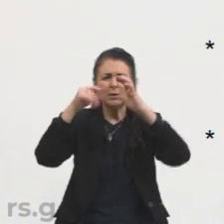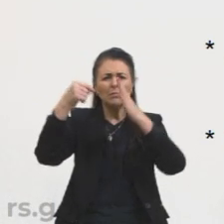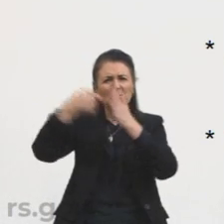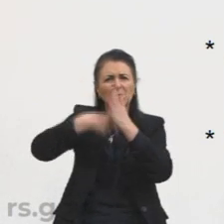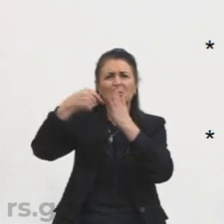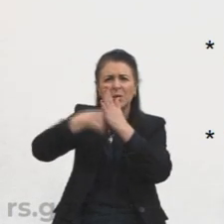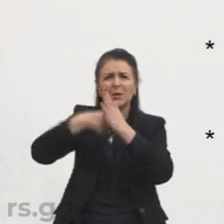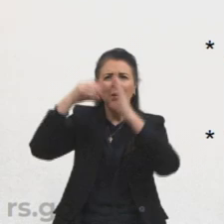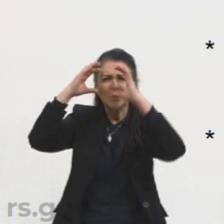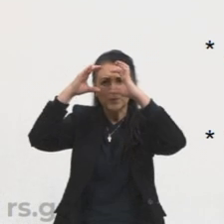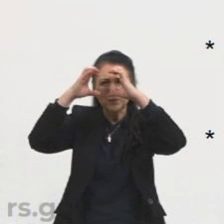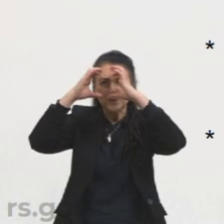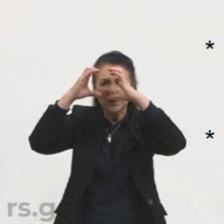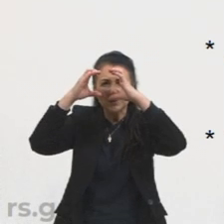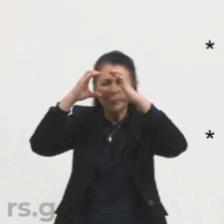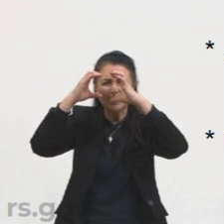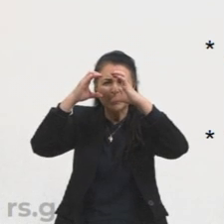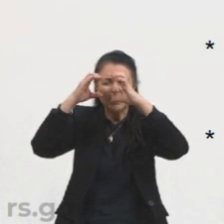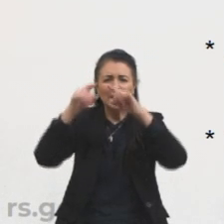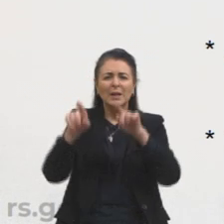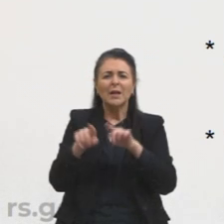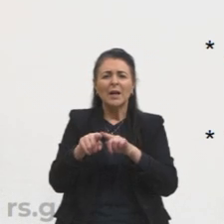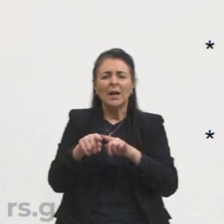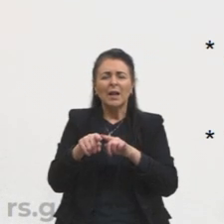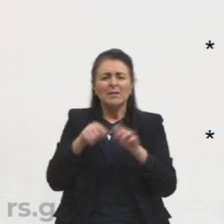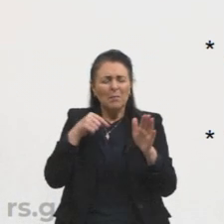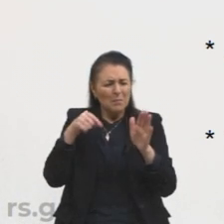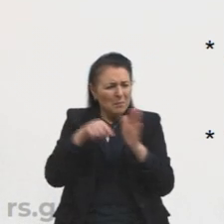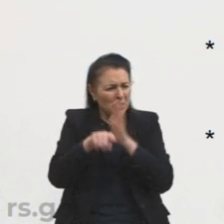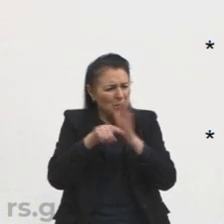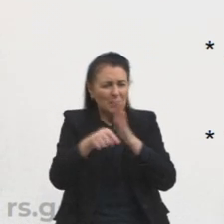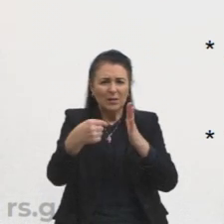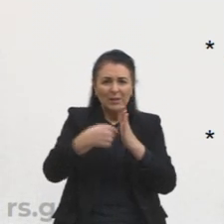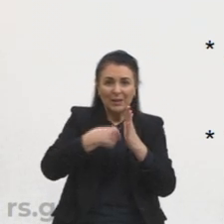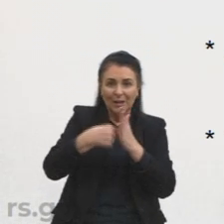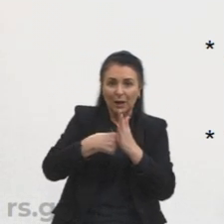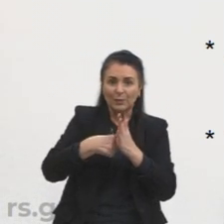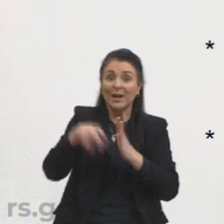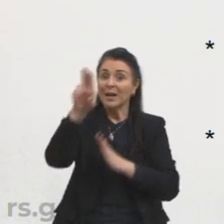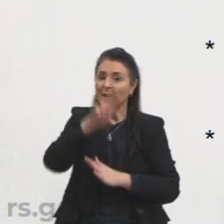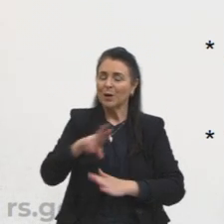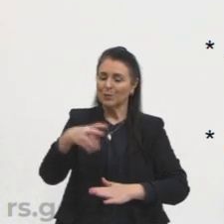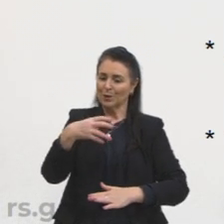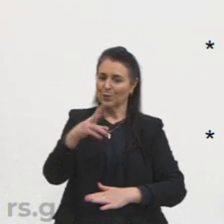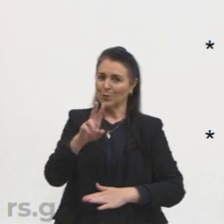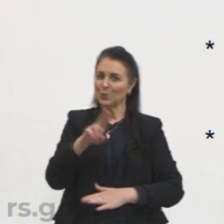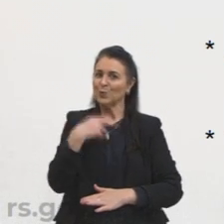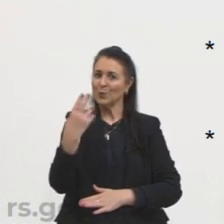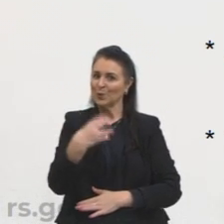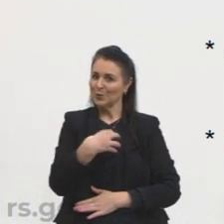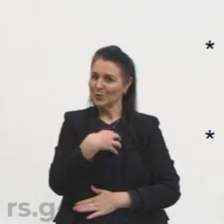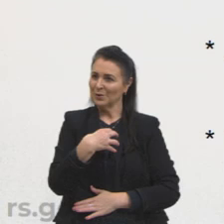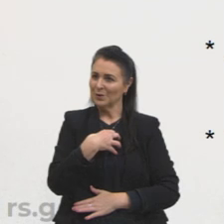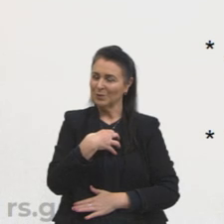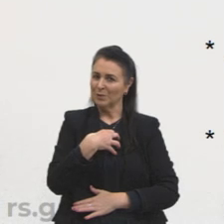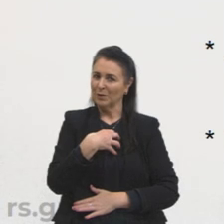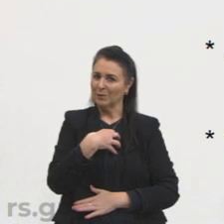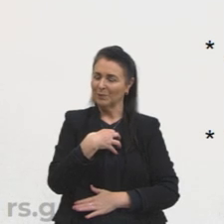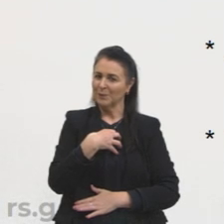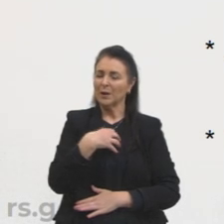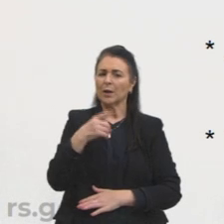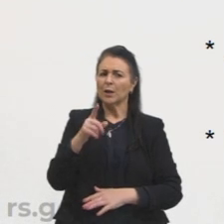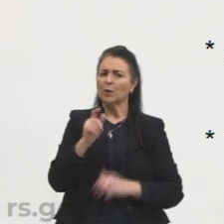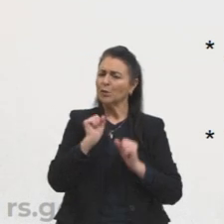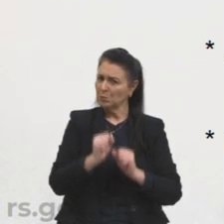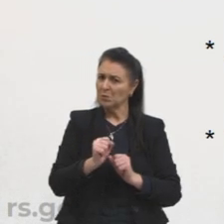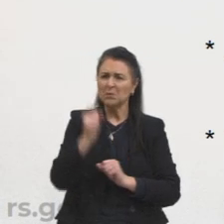a mente fica sempre nos perguntando, e aí ela vem para as condições sensíveis para encontrar se ela tem subsídio para pensar ou não. É